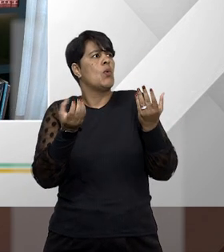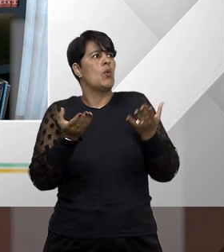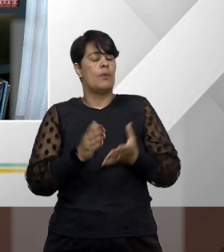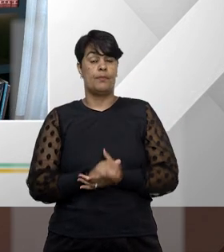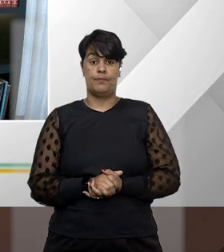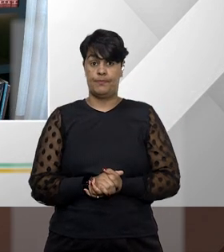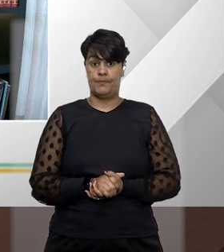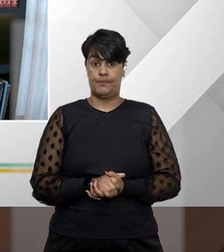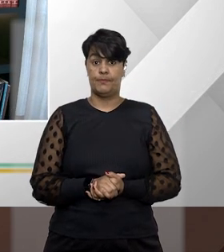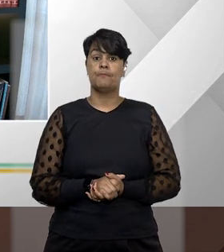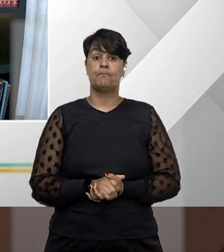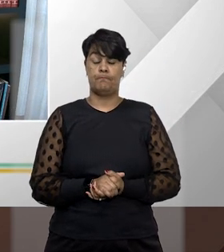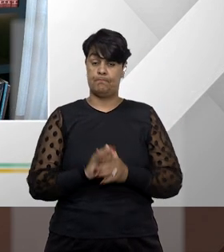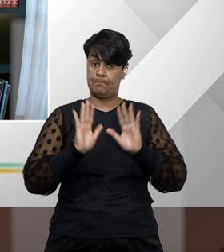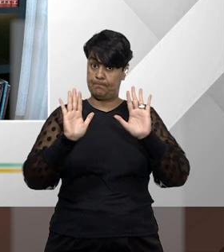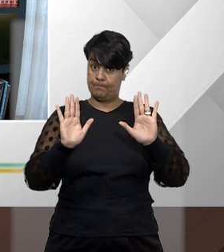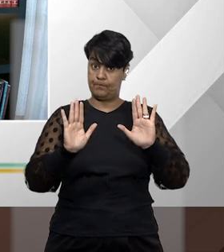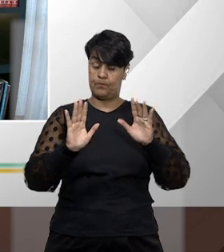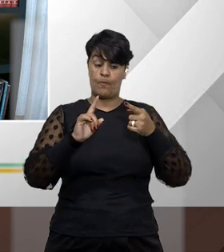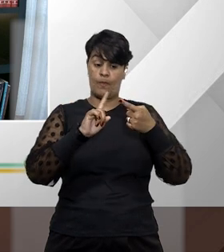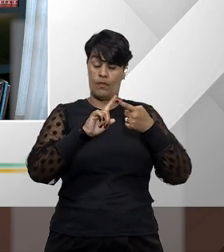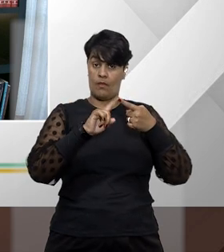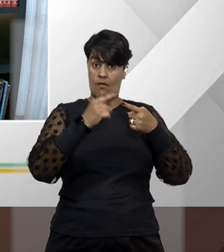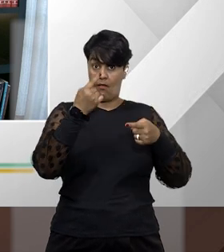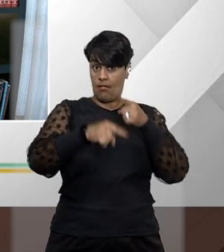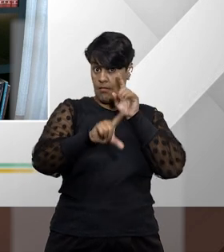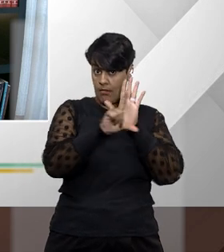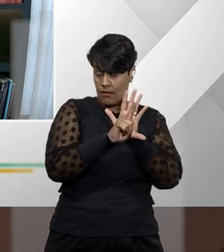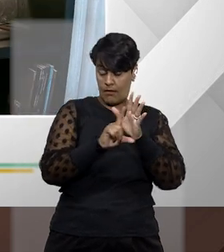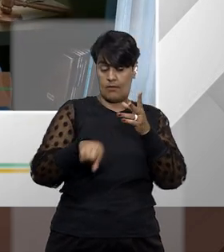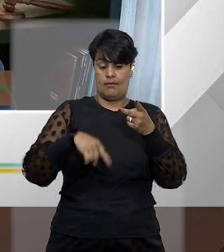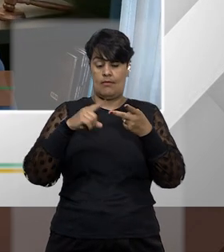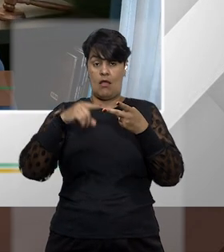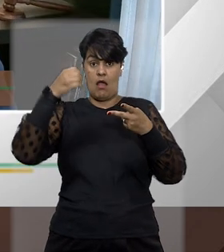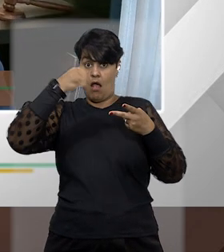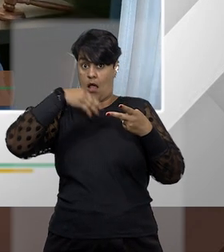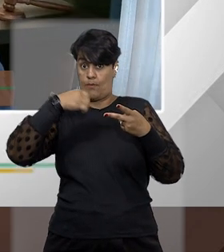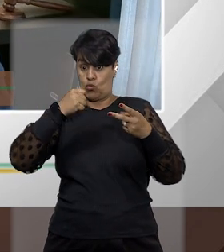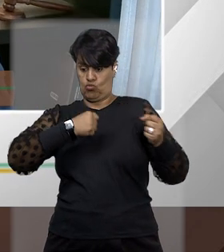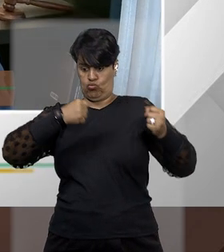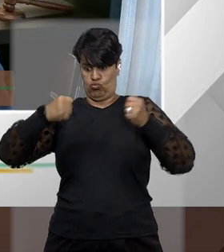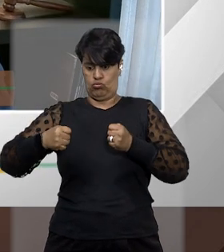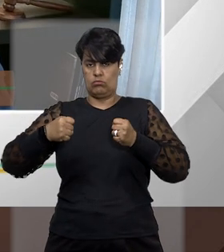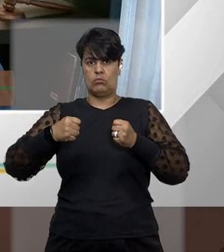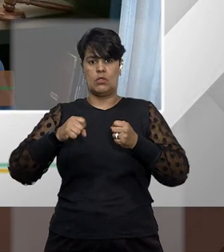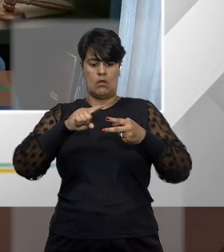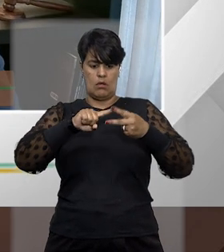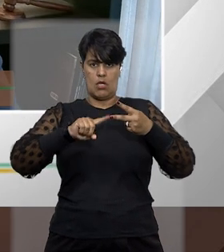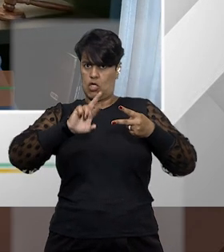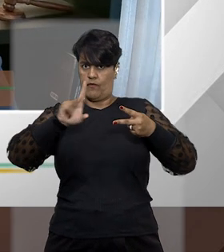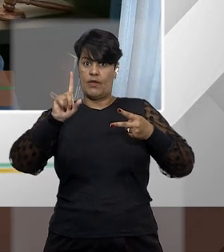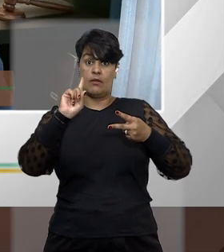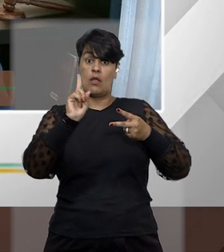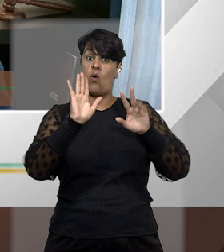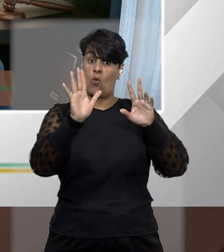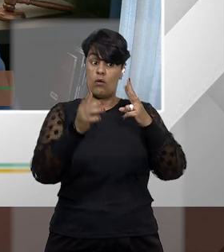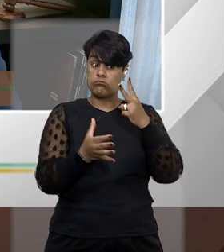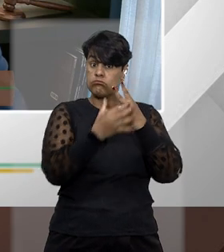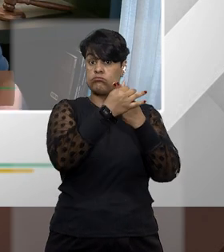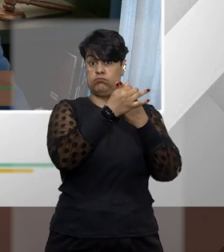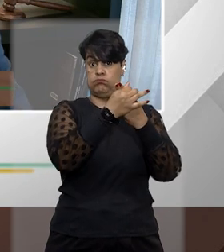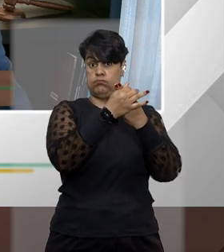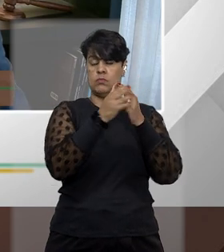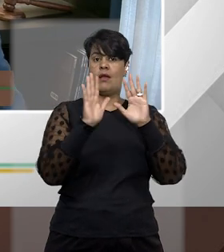Bem, o ilegalidade e o abuso de poder aí, na verdade, não são duas coisas distintas, né? Porque o abuso de poder